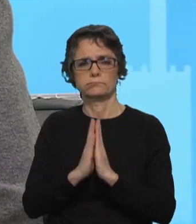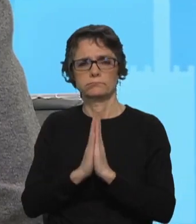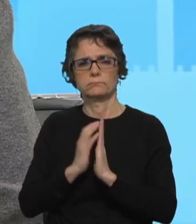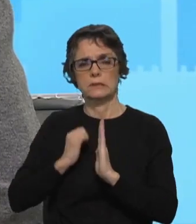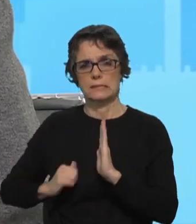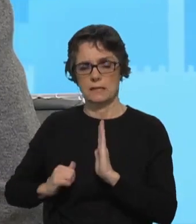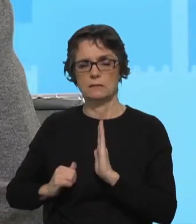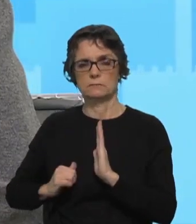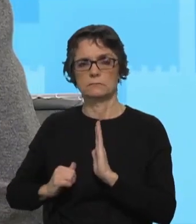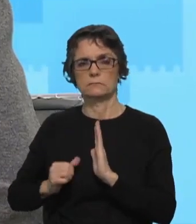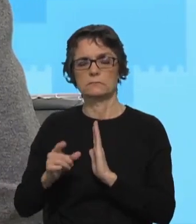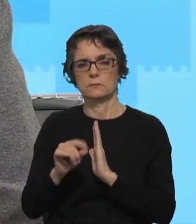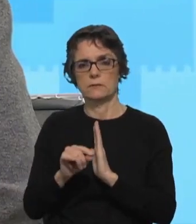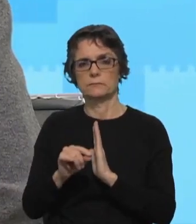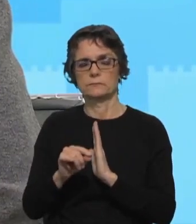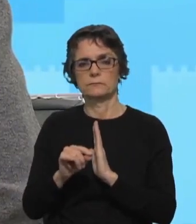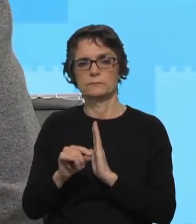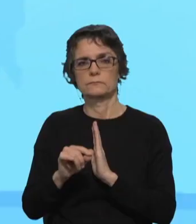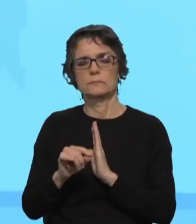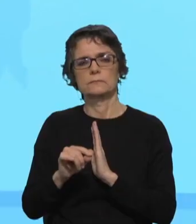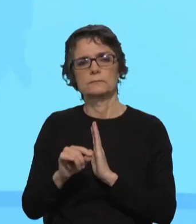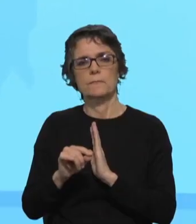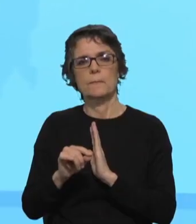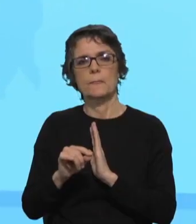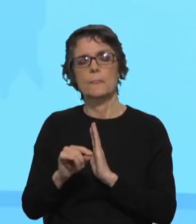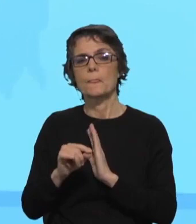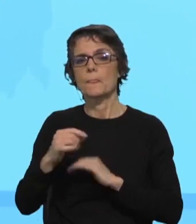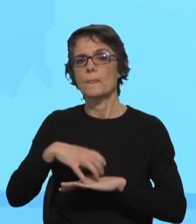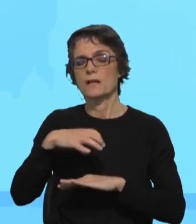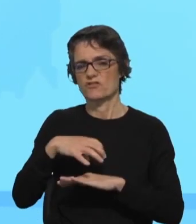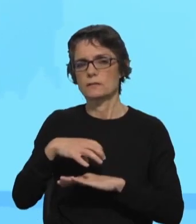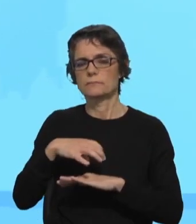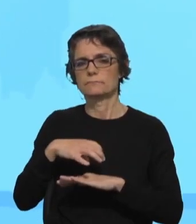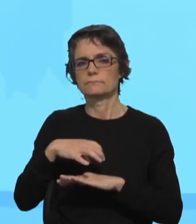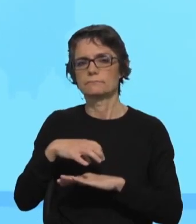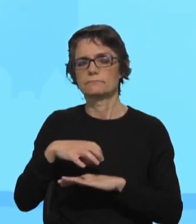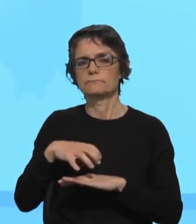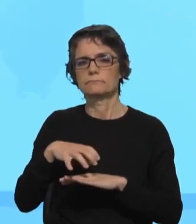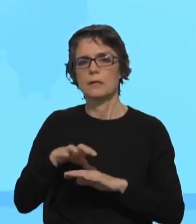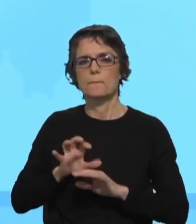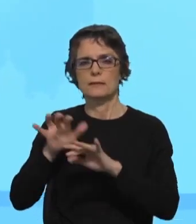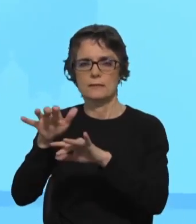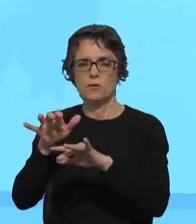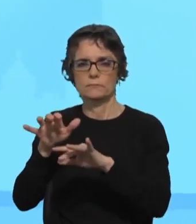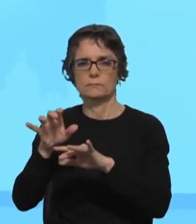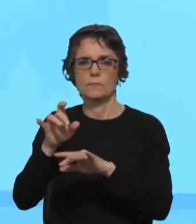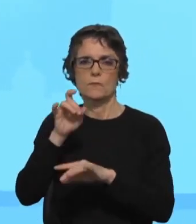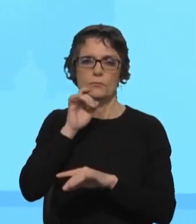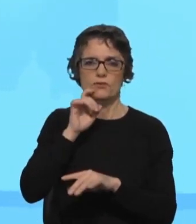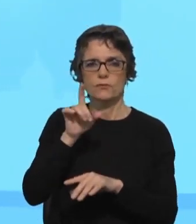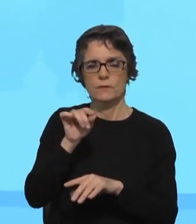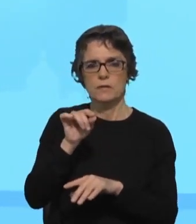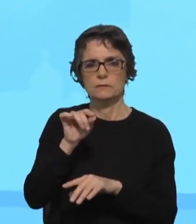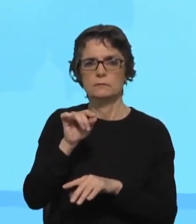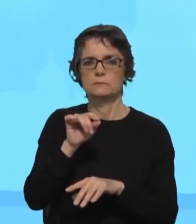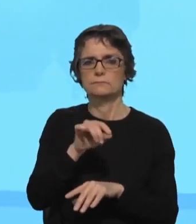das funções da Agência para a Integração, Migrações e Asilo, nomeada no final de outubro e o